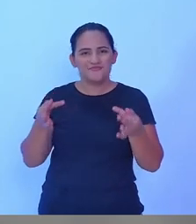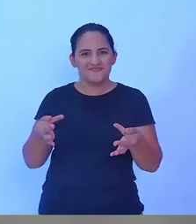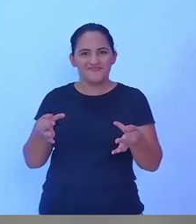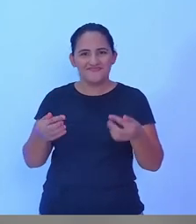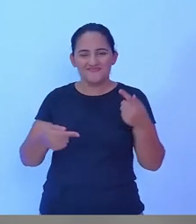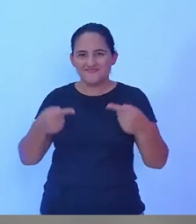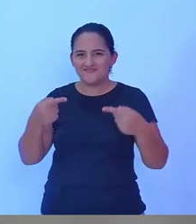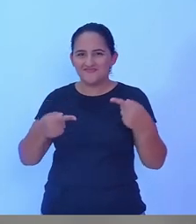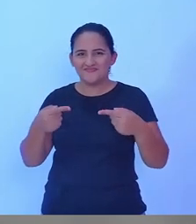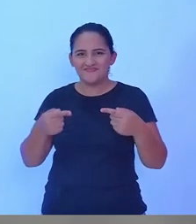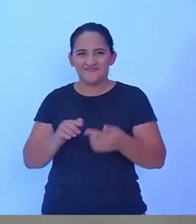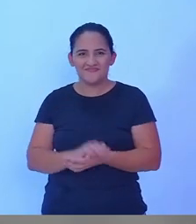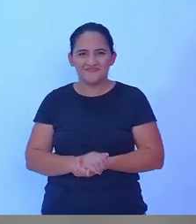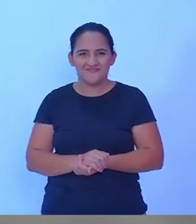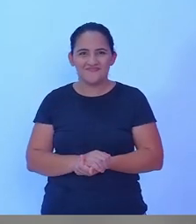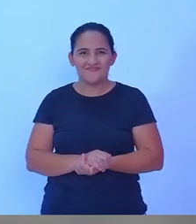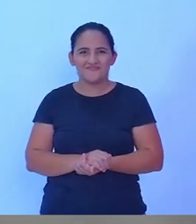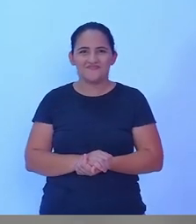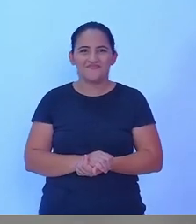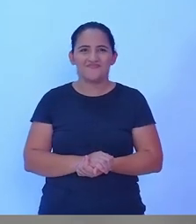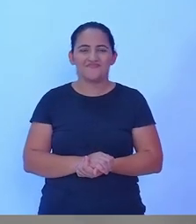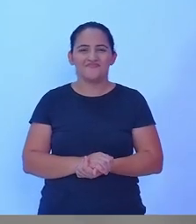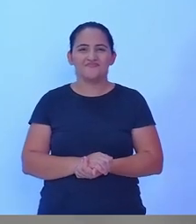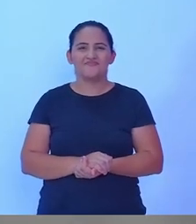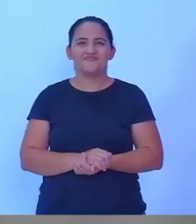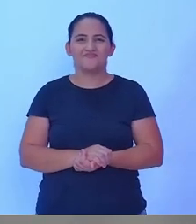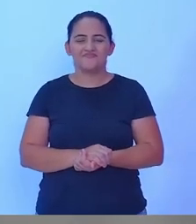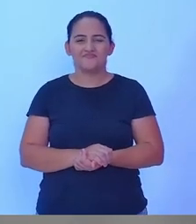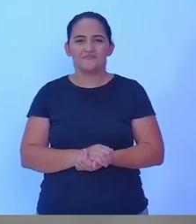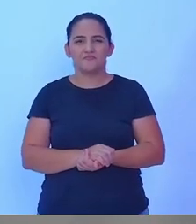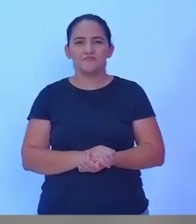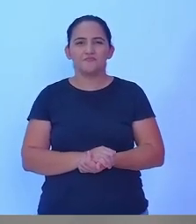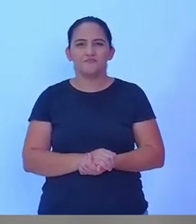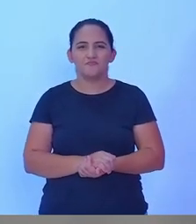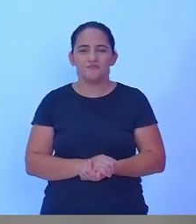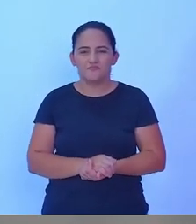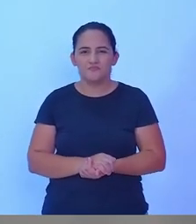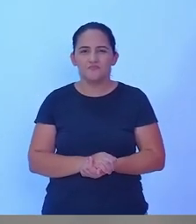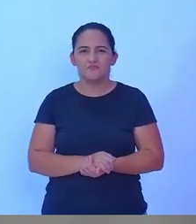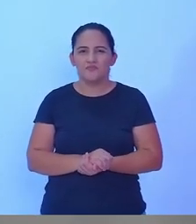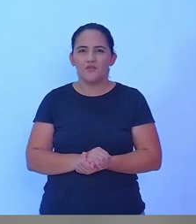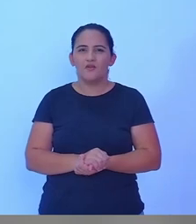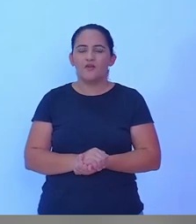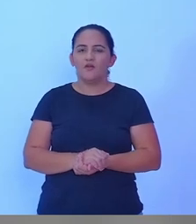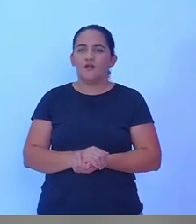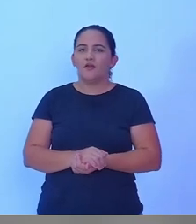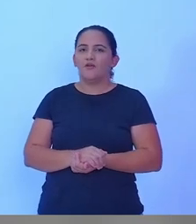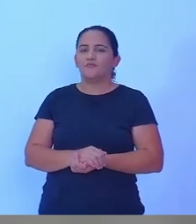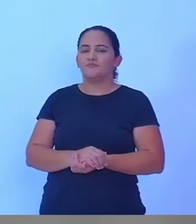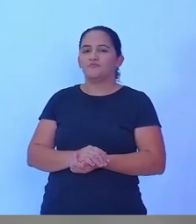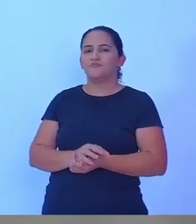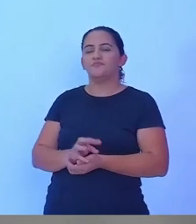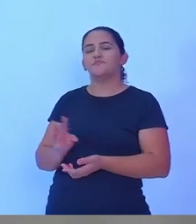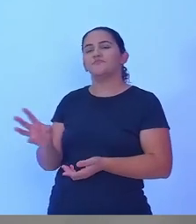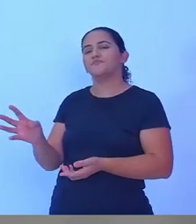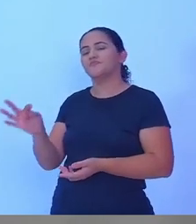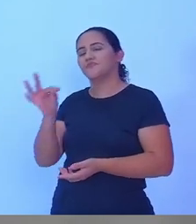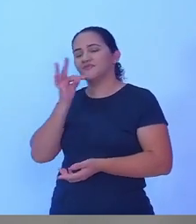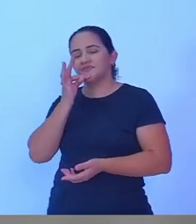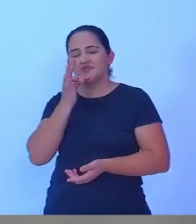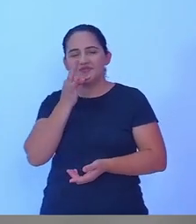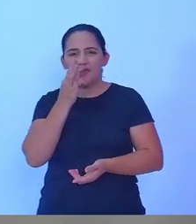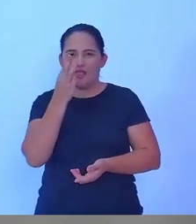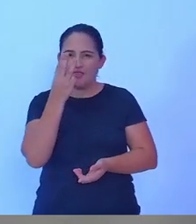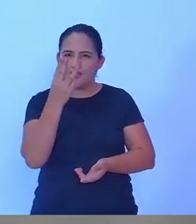último minuto de três minutos para o Tiago Moreira para fazer suas considerações